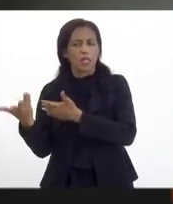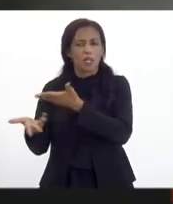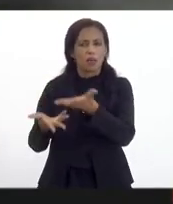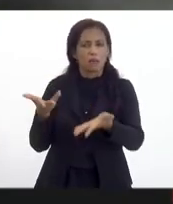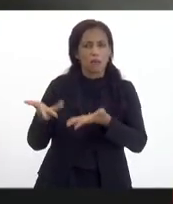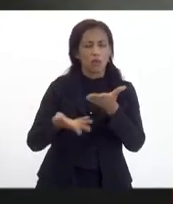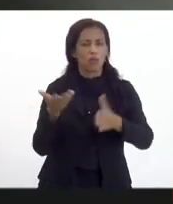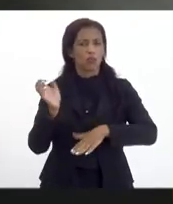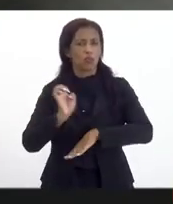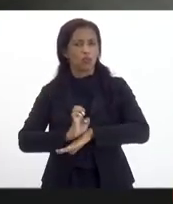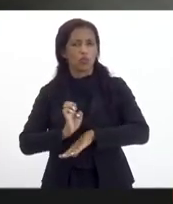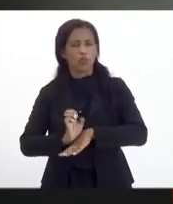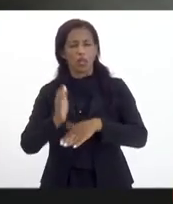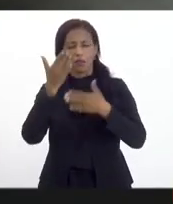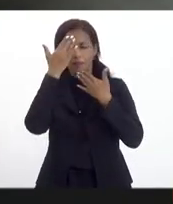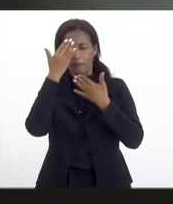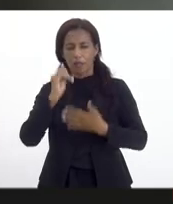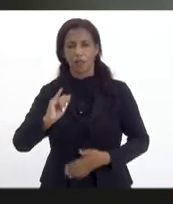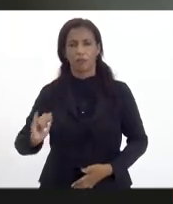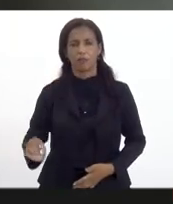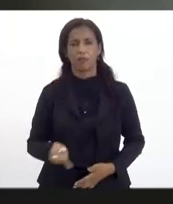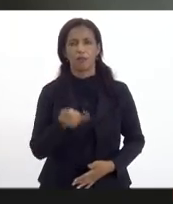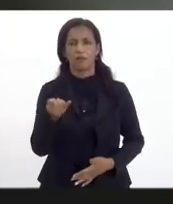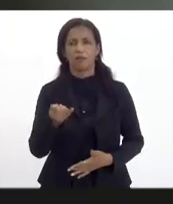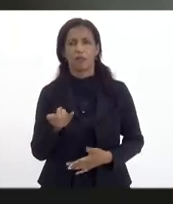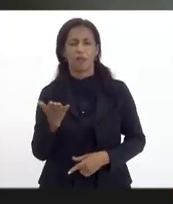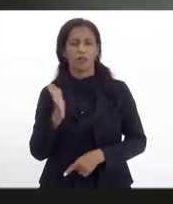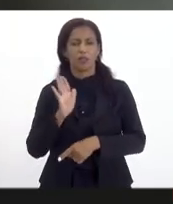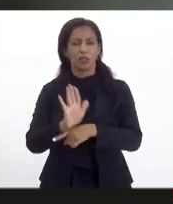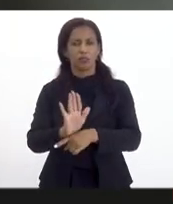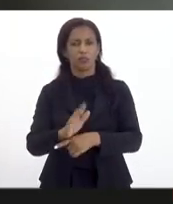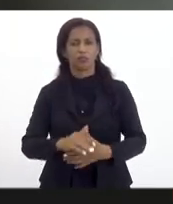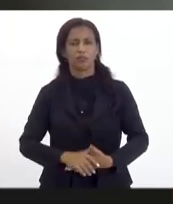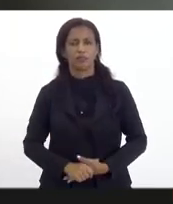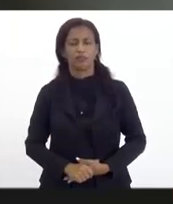Rio de Janeiro, obrigado pela oportunidade, e essa é nossa contribuição do SEBRAE.